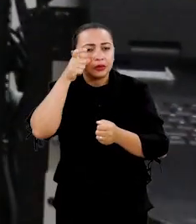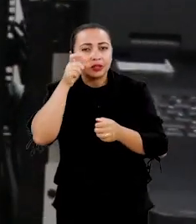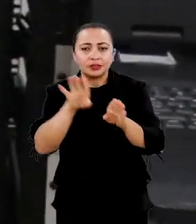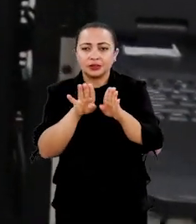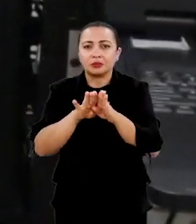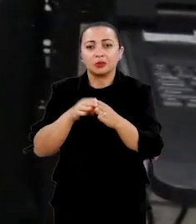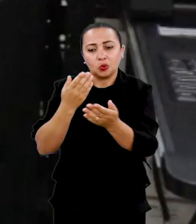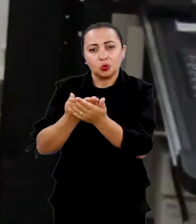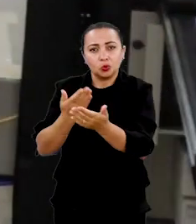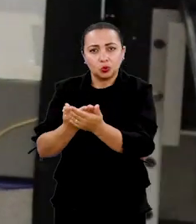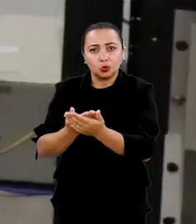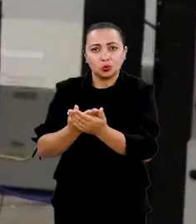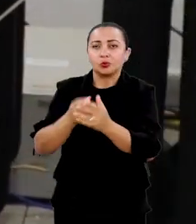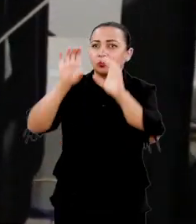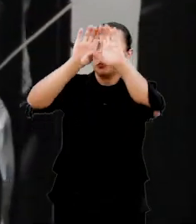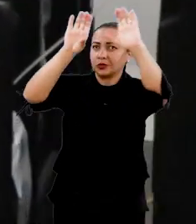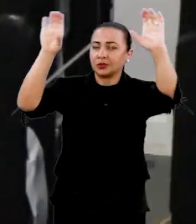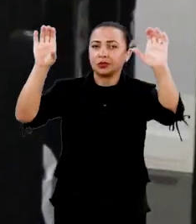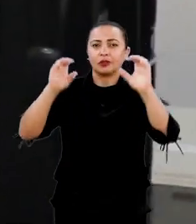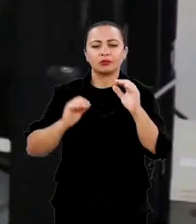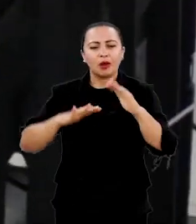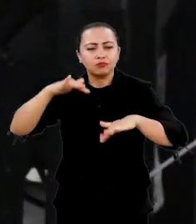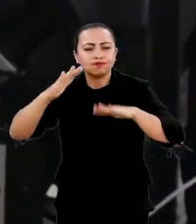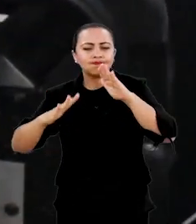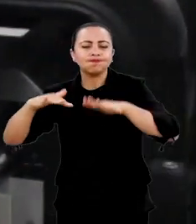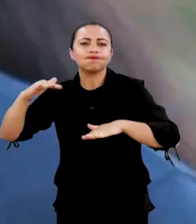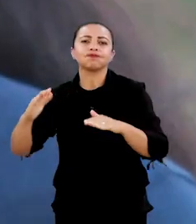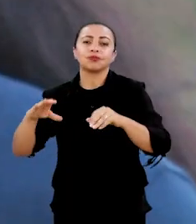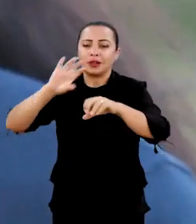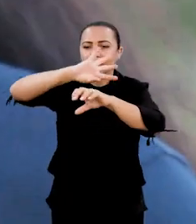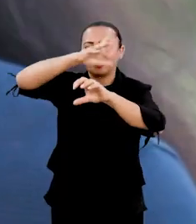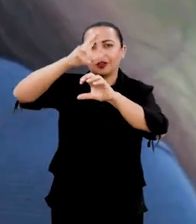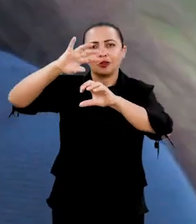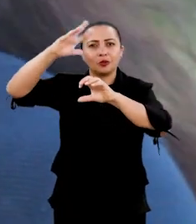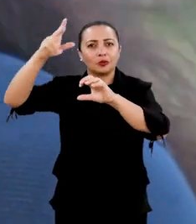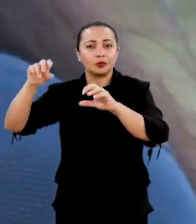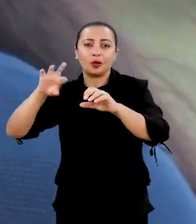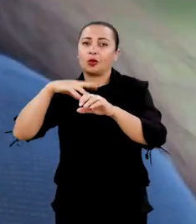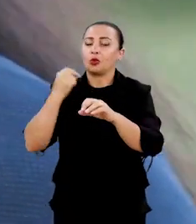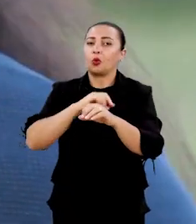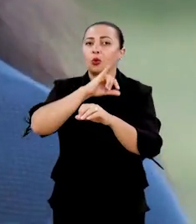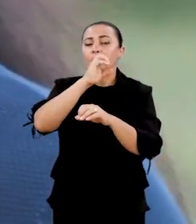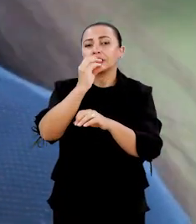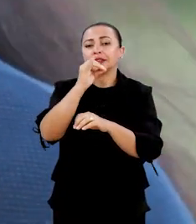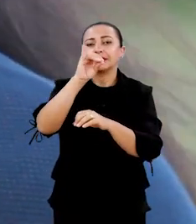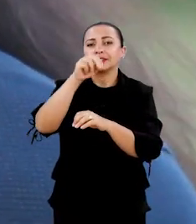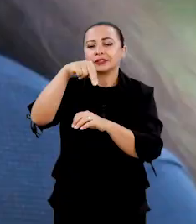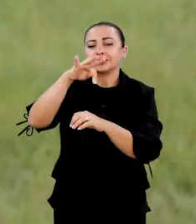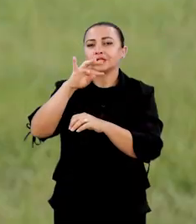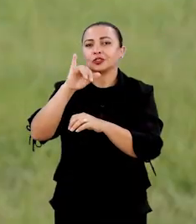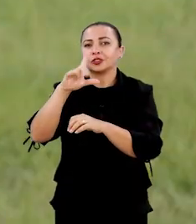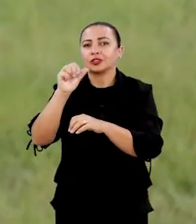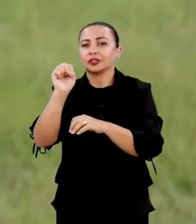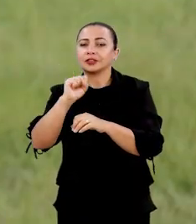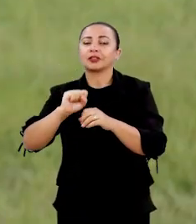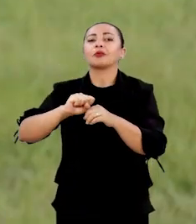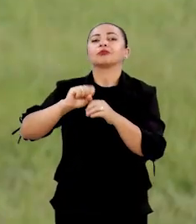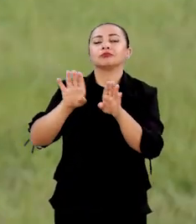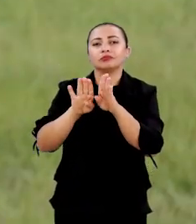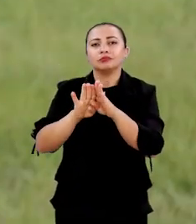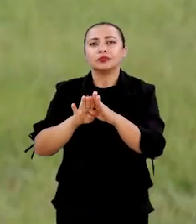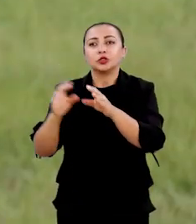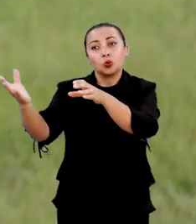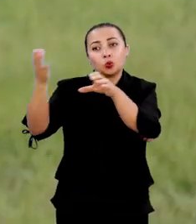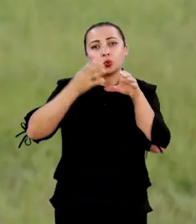com o interesse também de estudar o clima espacial e estudar as perturbações de plasma que chamamos de cintilação dinosférica. Então, eles